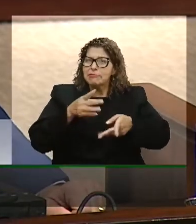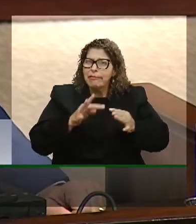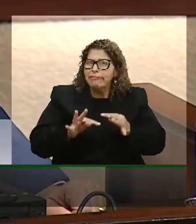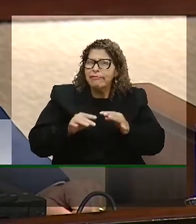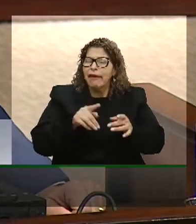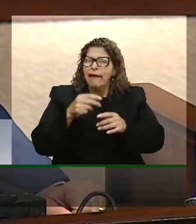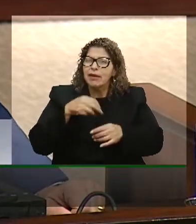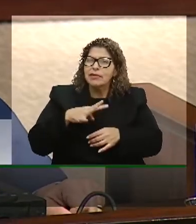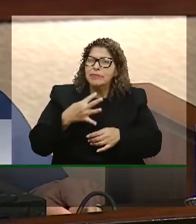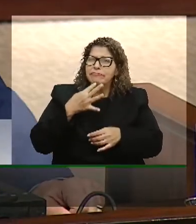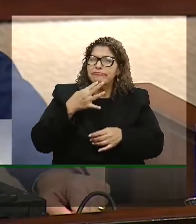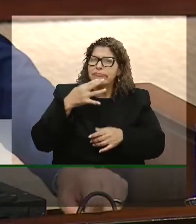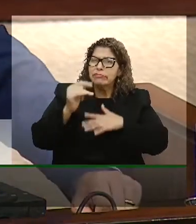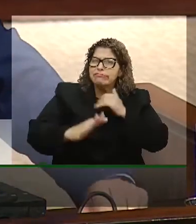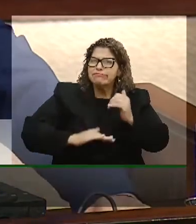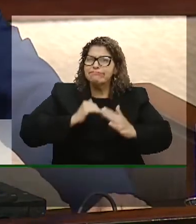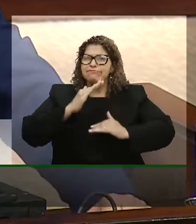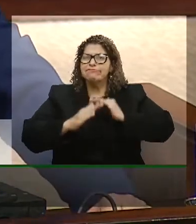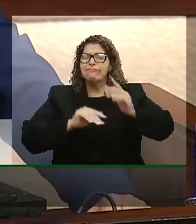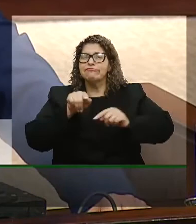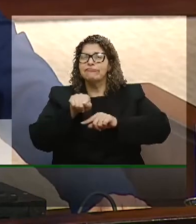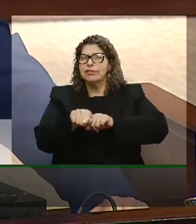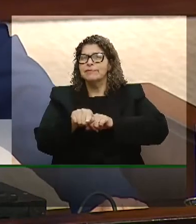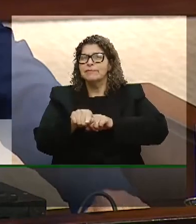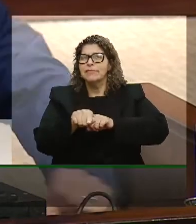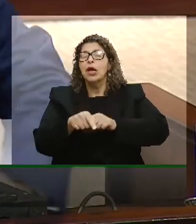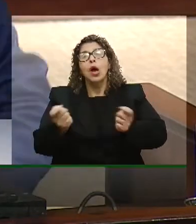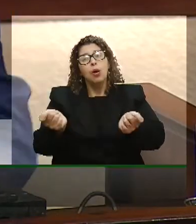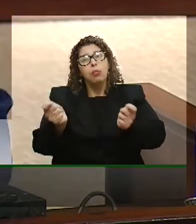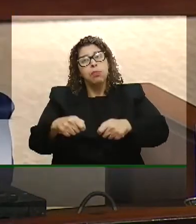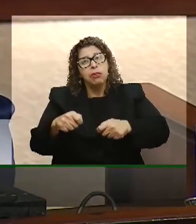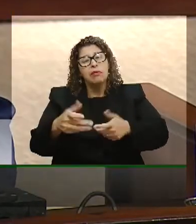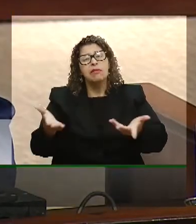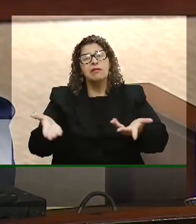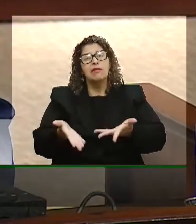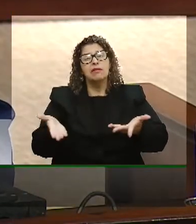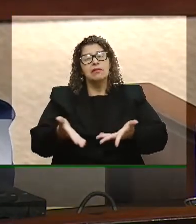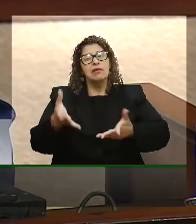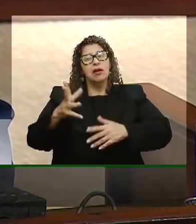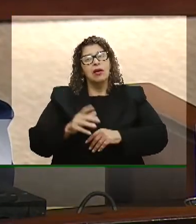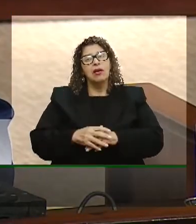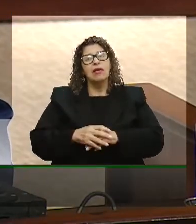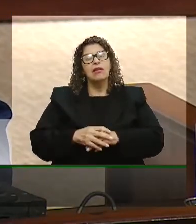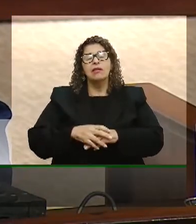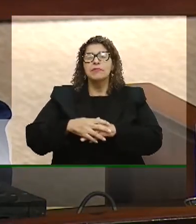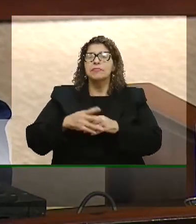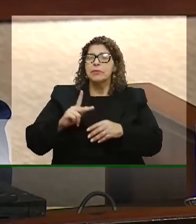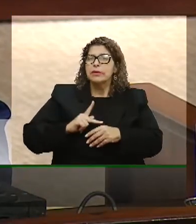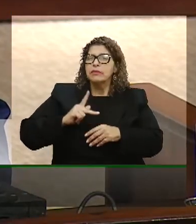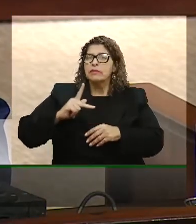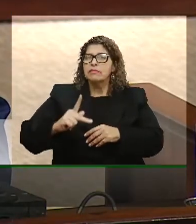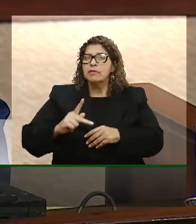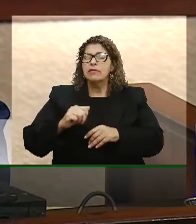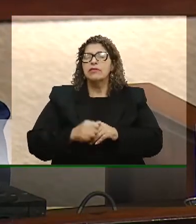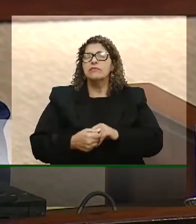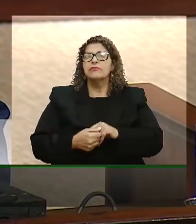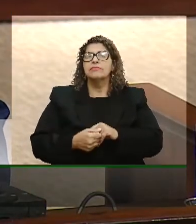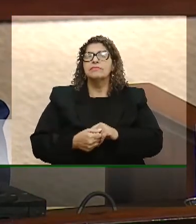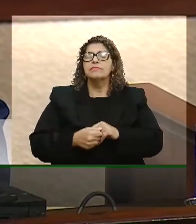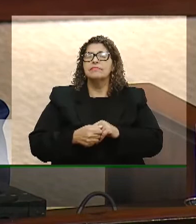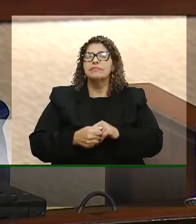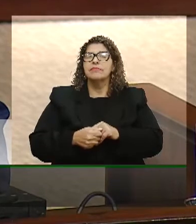Santa Catarina e por isso eu venho senhor presidente trazer a nossa